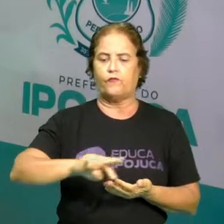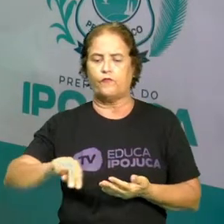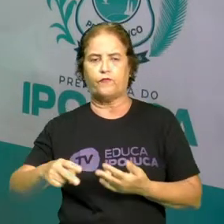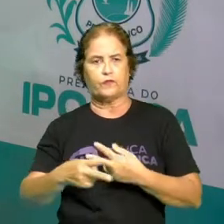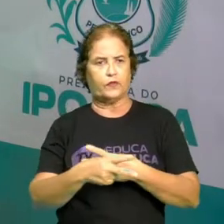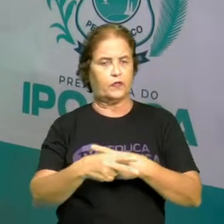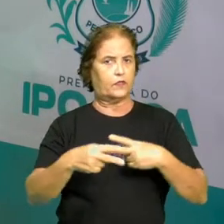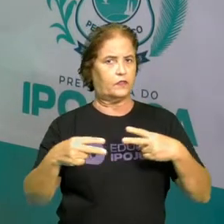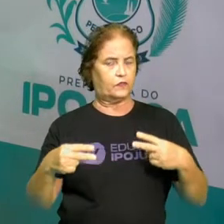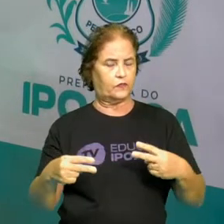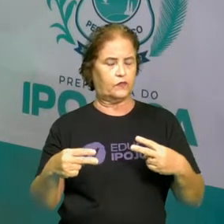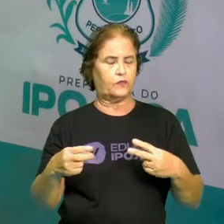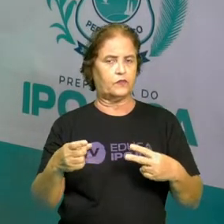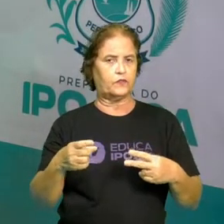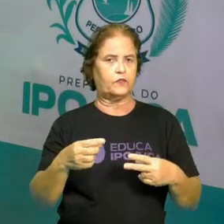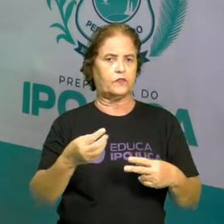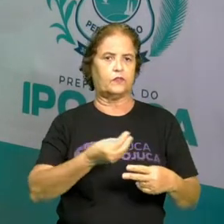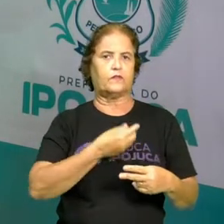em diversos momentos.